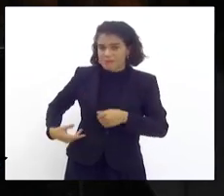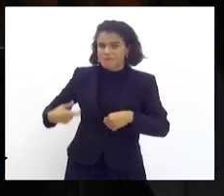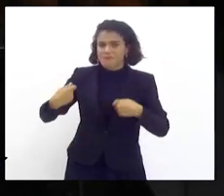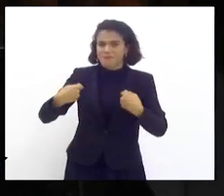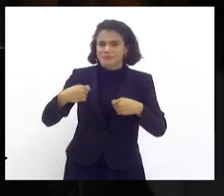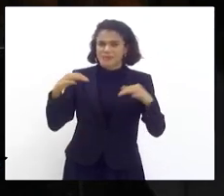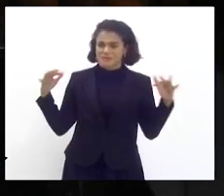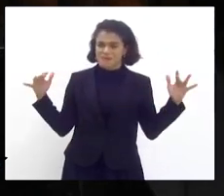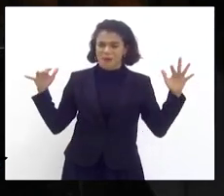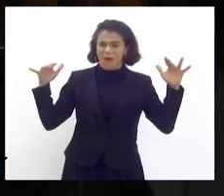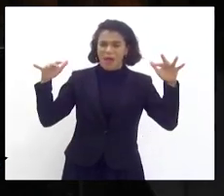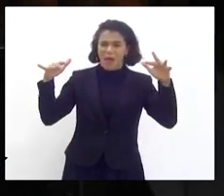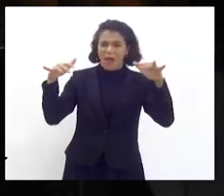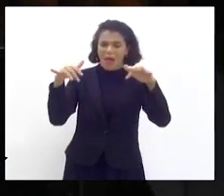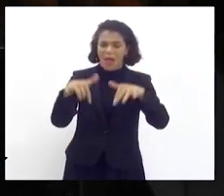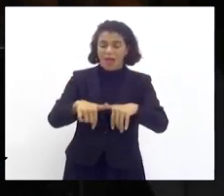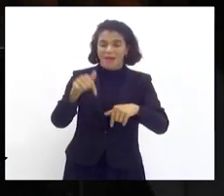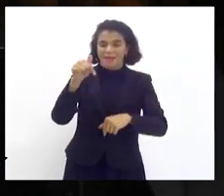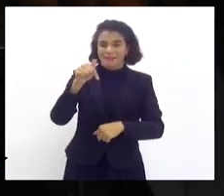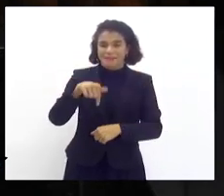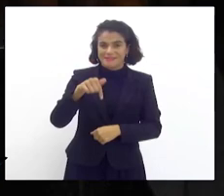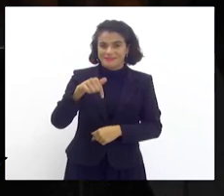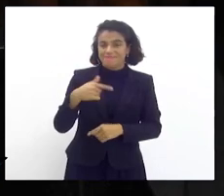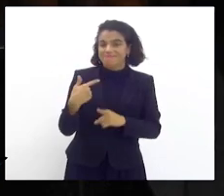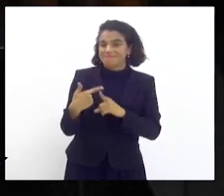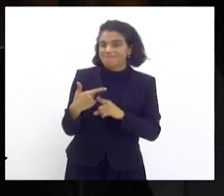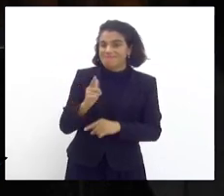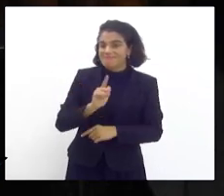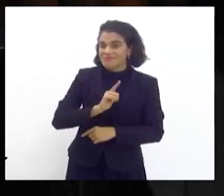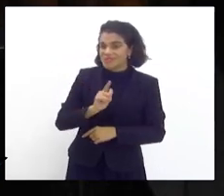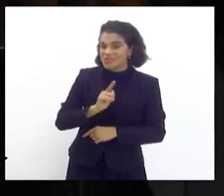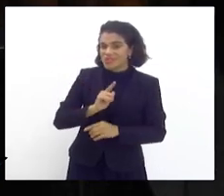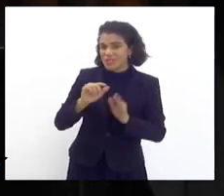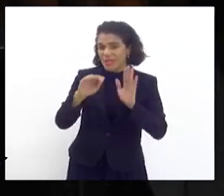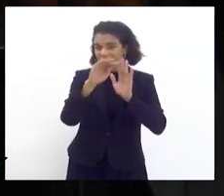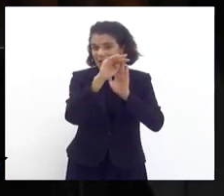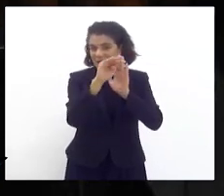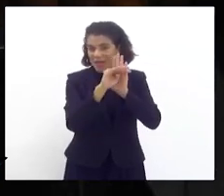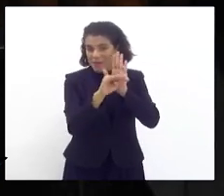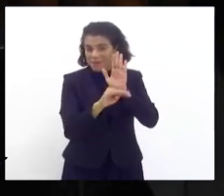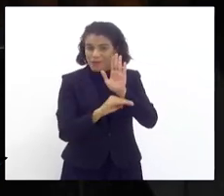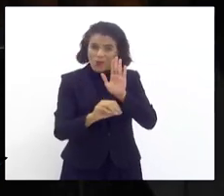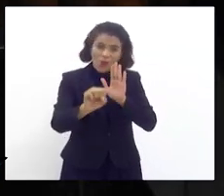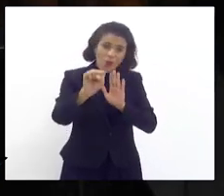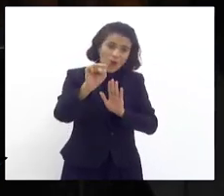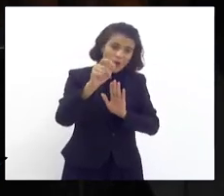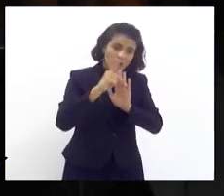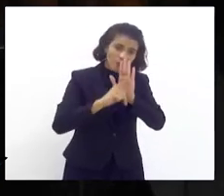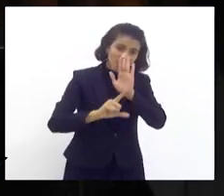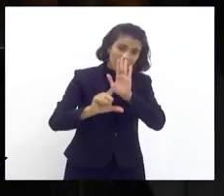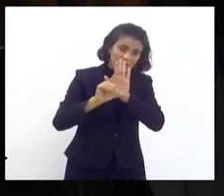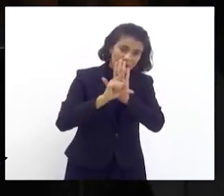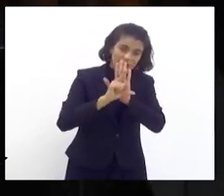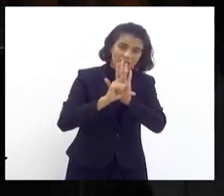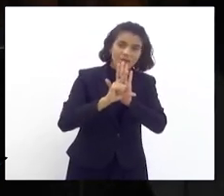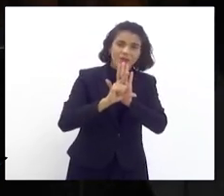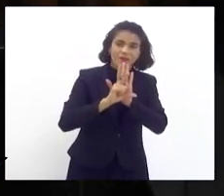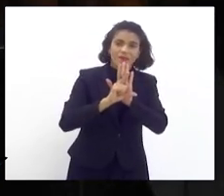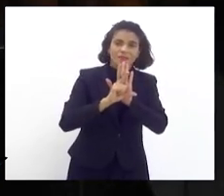estar toda aqui. Porque tinha em pauta oito projetos de lei